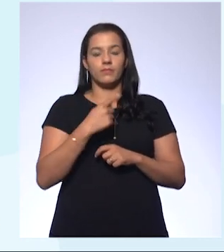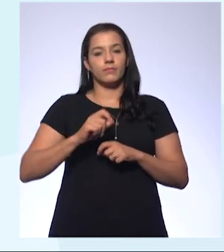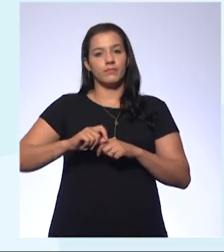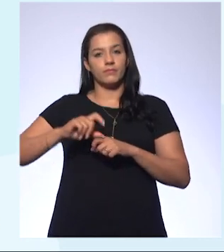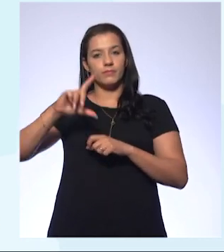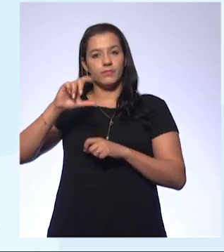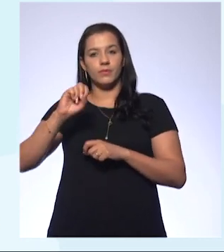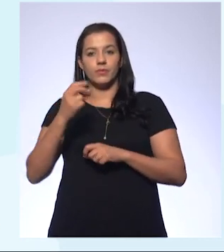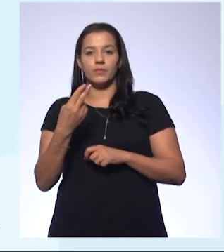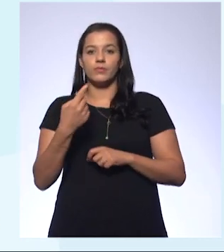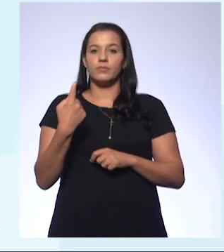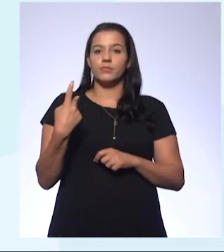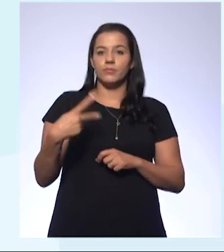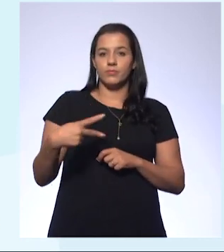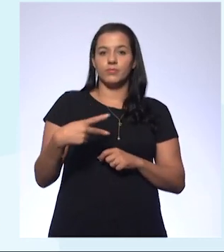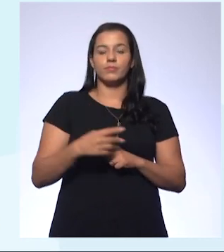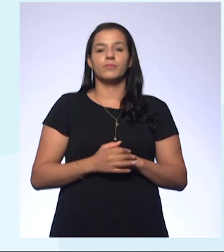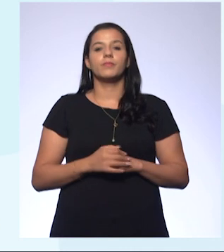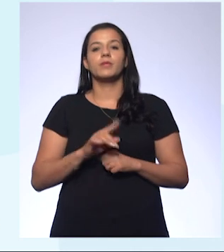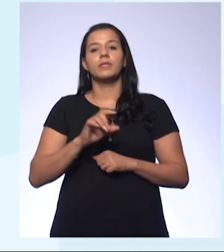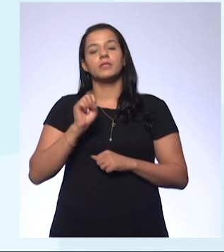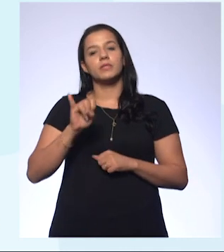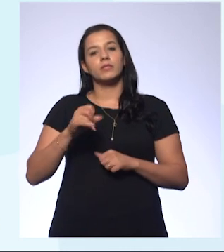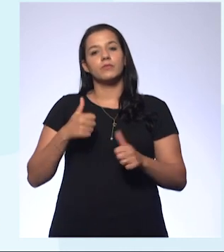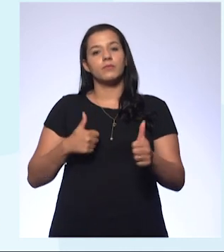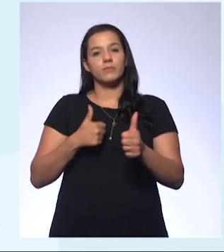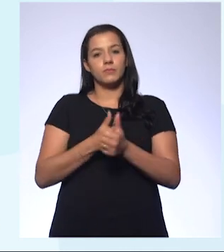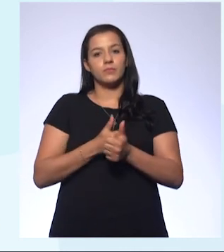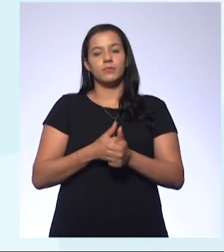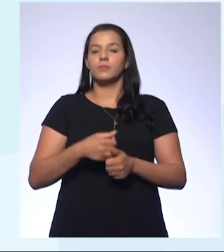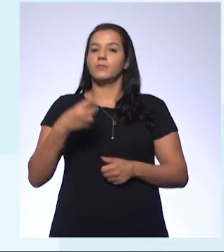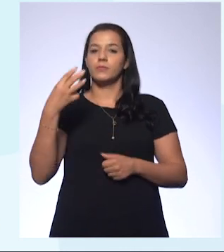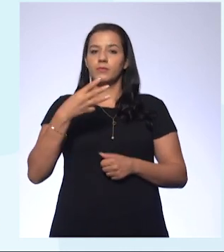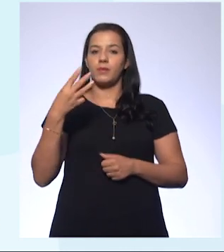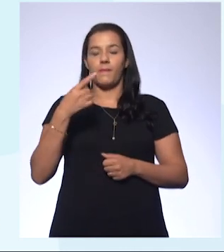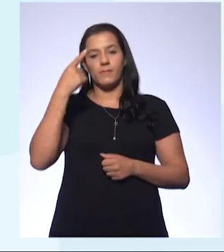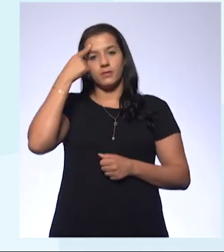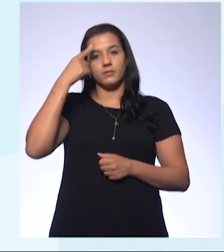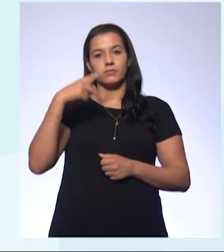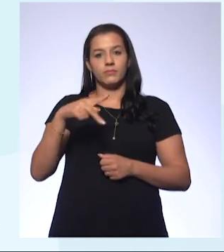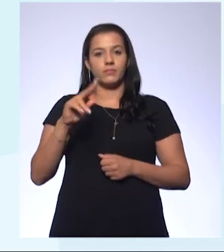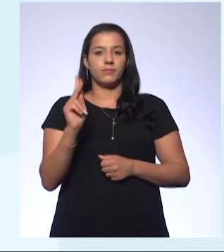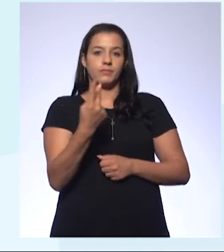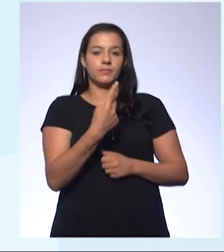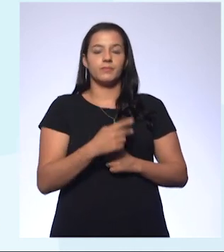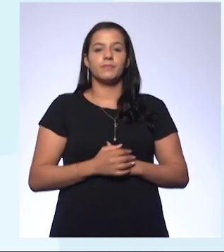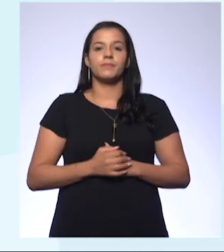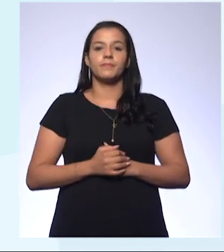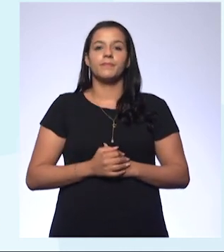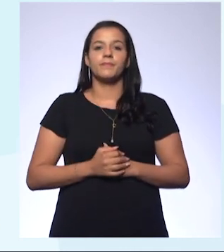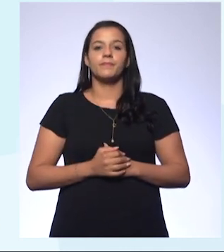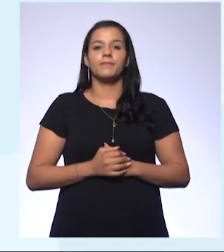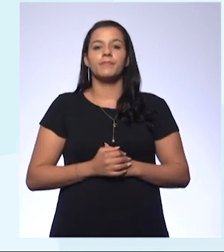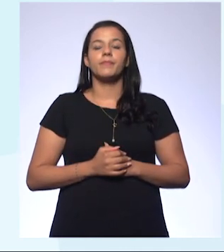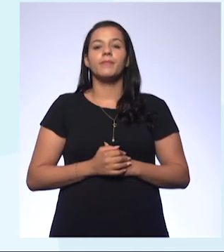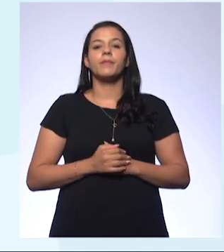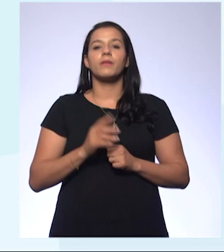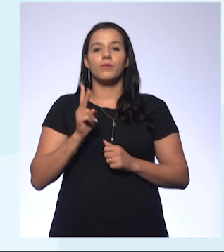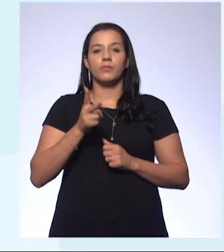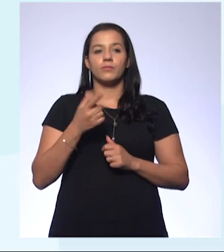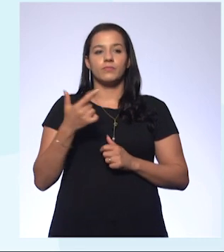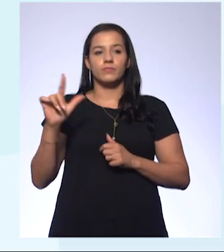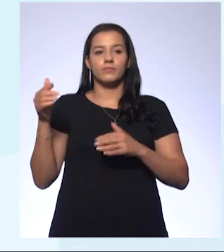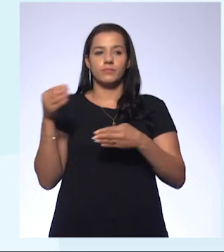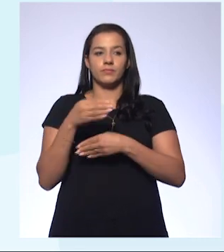Se a concentração for menor, ela vai estar mais próxima ao 3, pensando na escala do pH. Pode continuar, por gentileza.